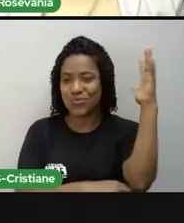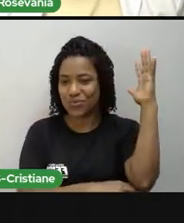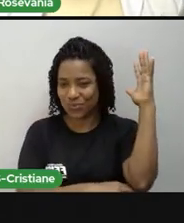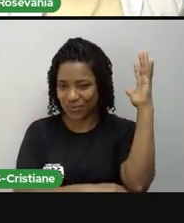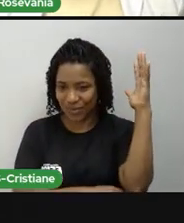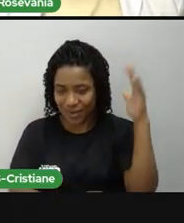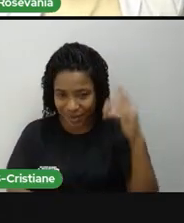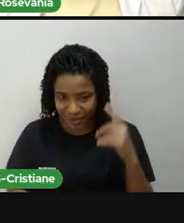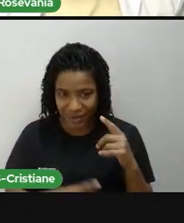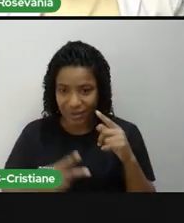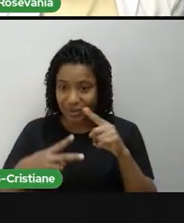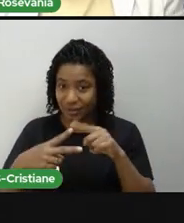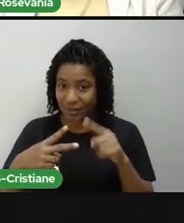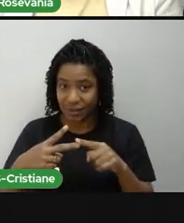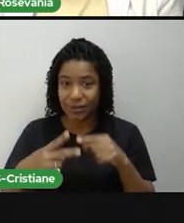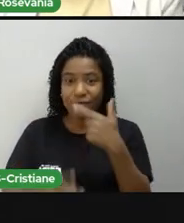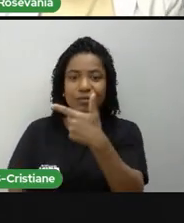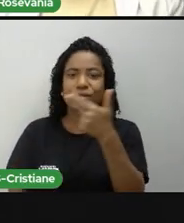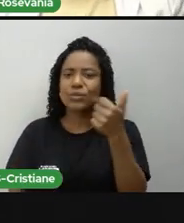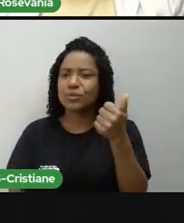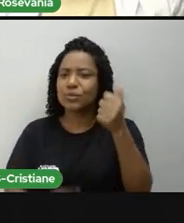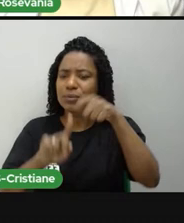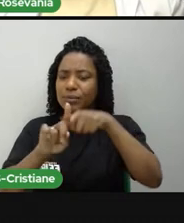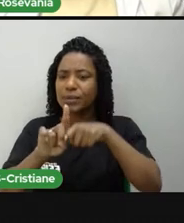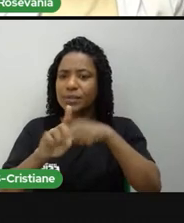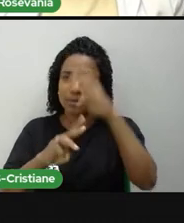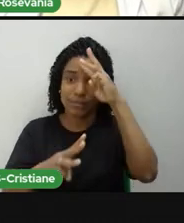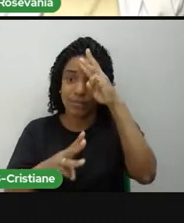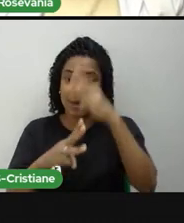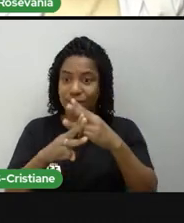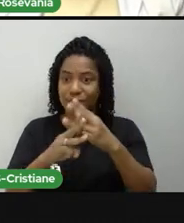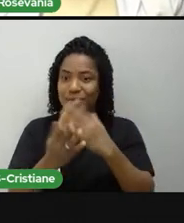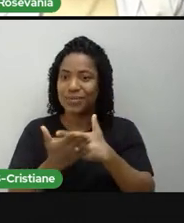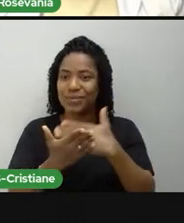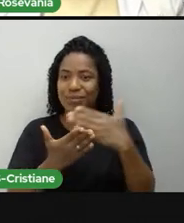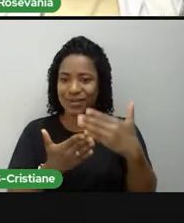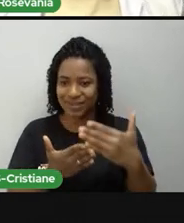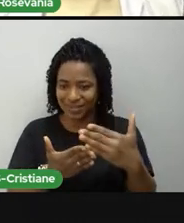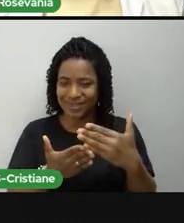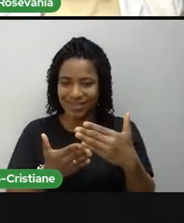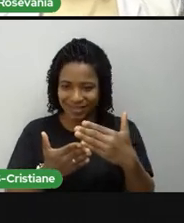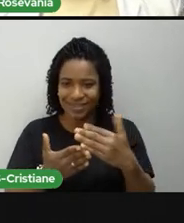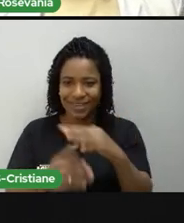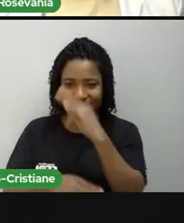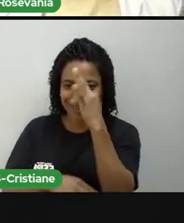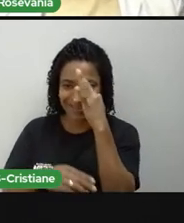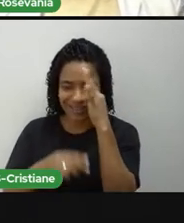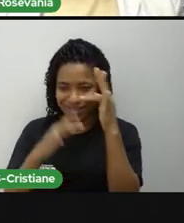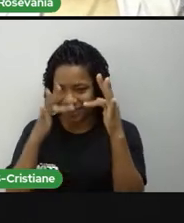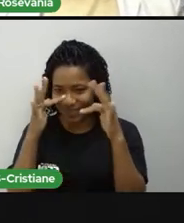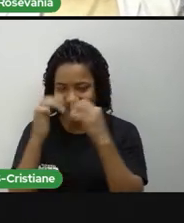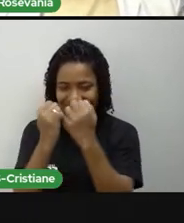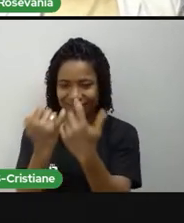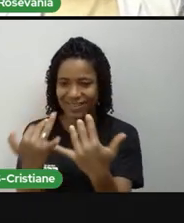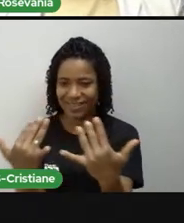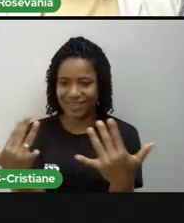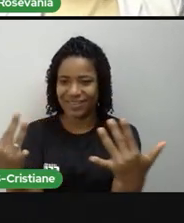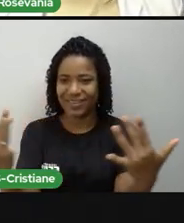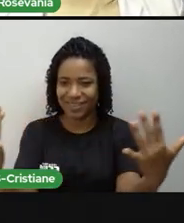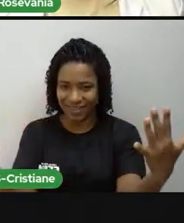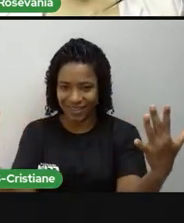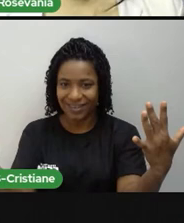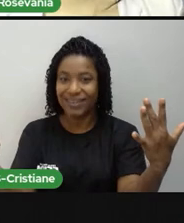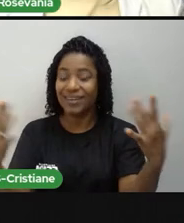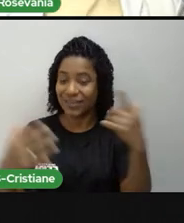inicia, no caso, a primavera no hemisfério norte. Perceba que para a gente, a gente está nesse momento agora, a gente está num momento